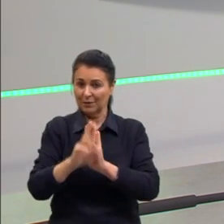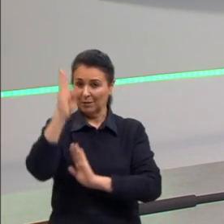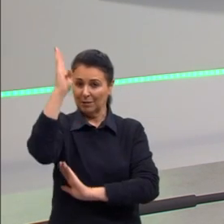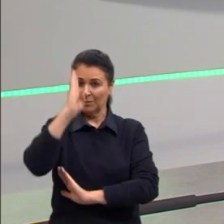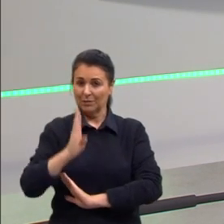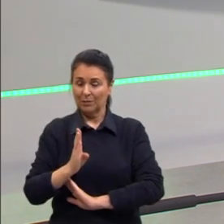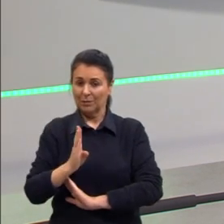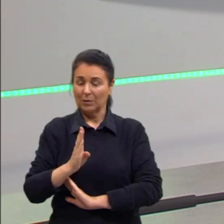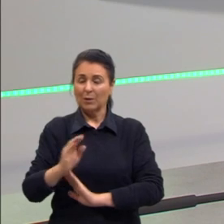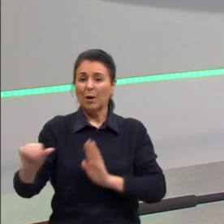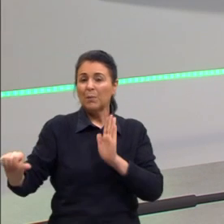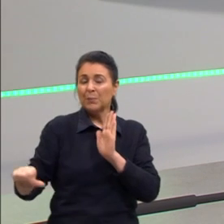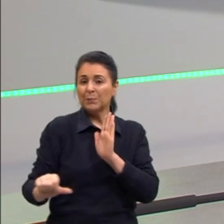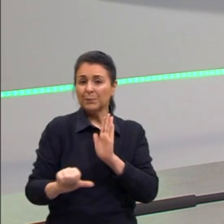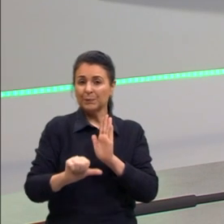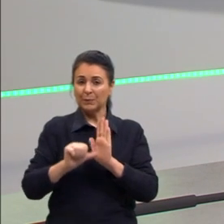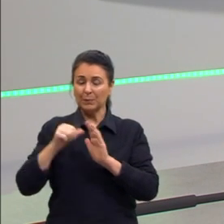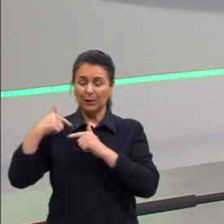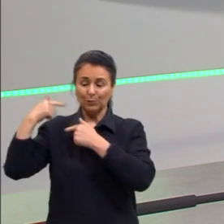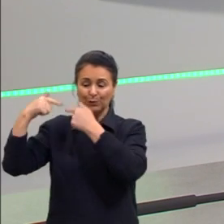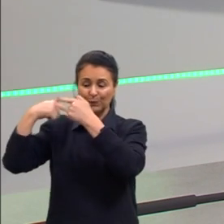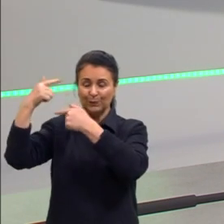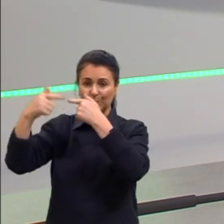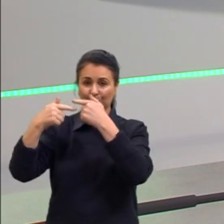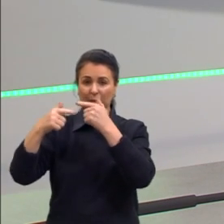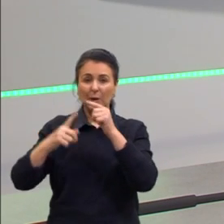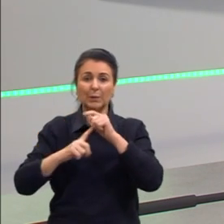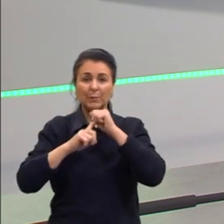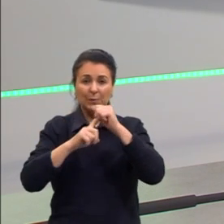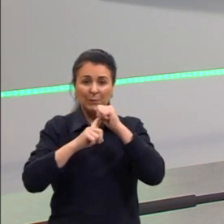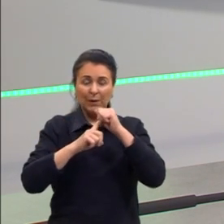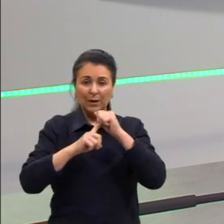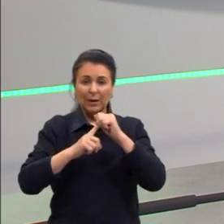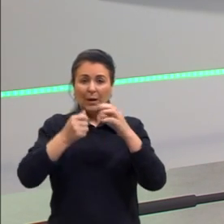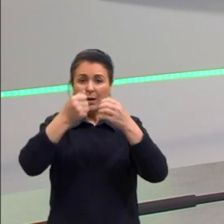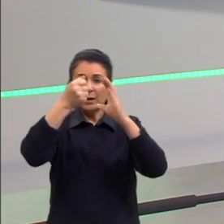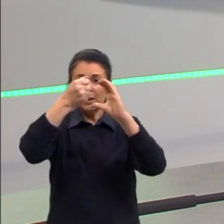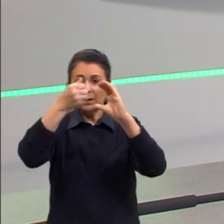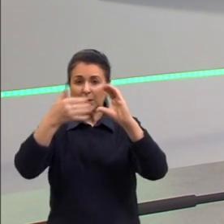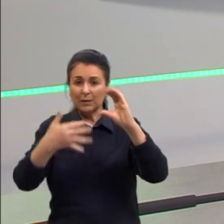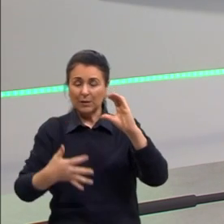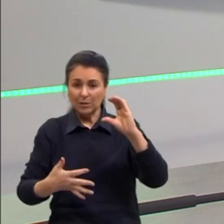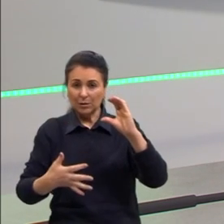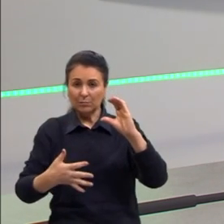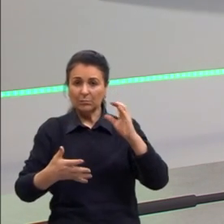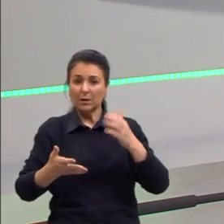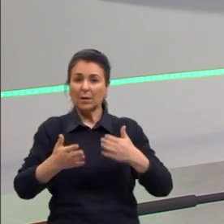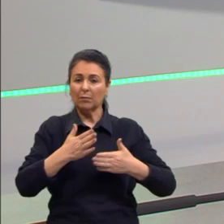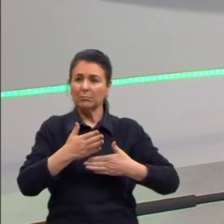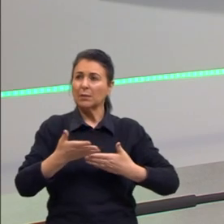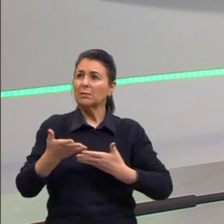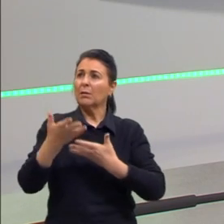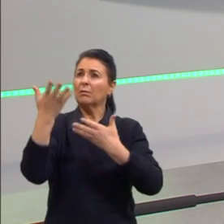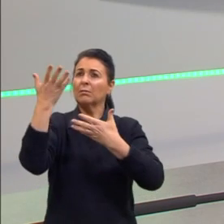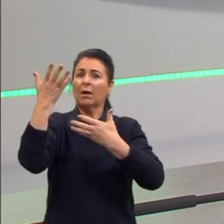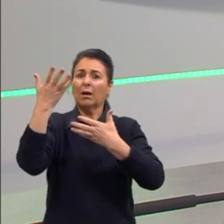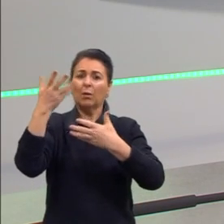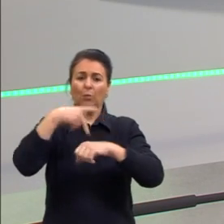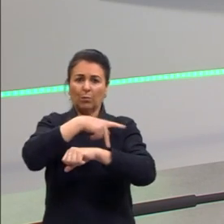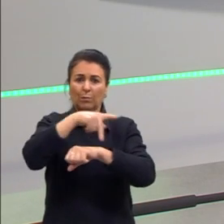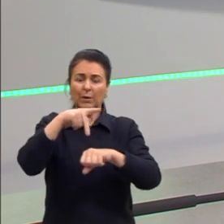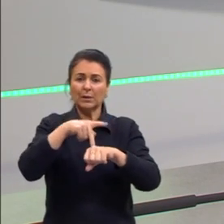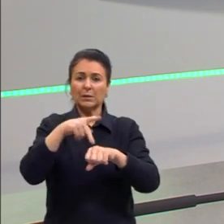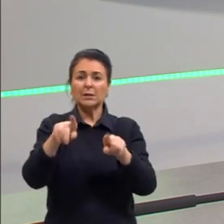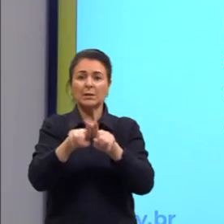geração teve como principais características o nacionalismo, que é exaltar a natureza e nossa pátria. E o indianismo,